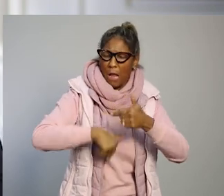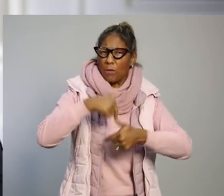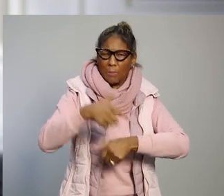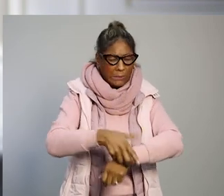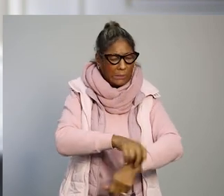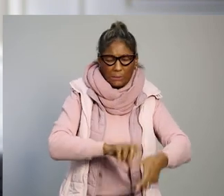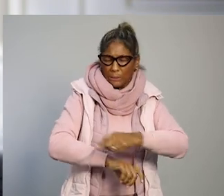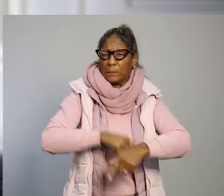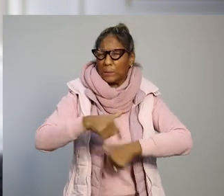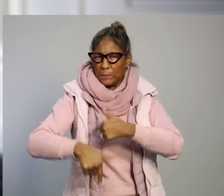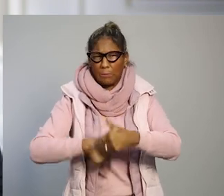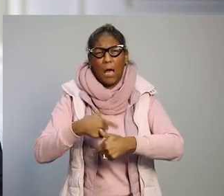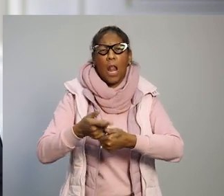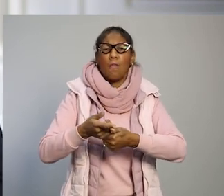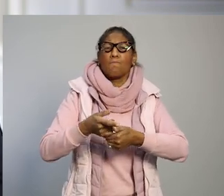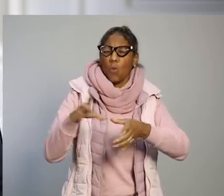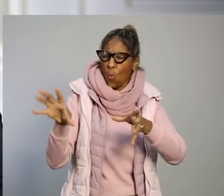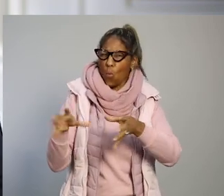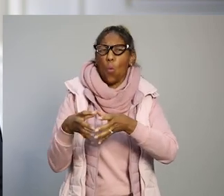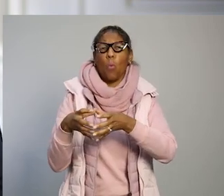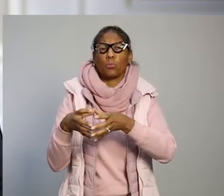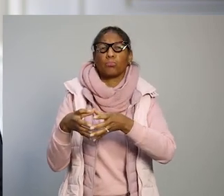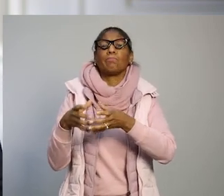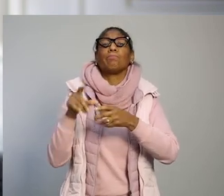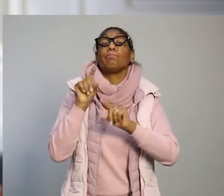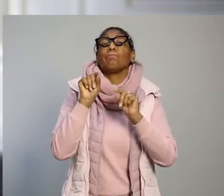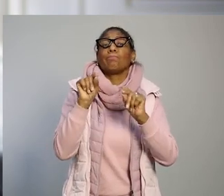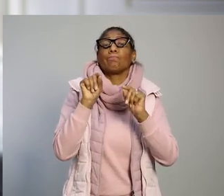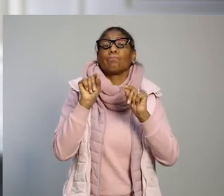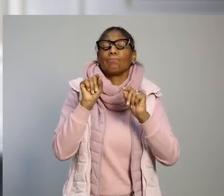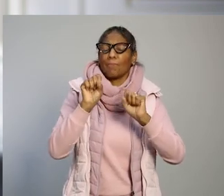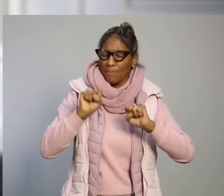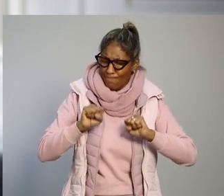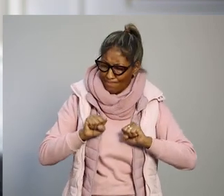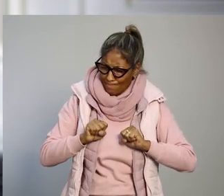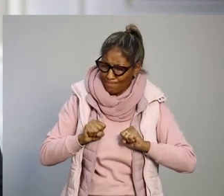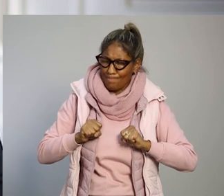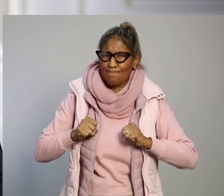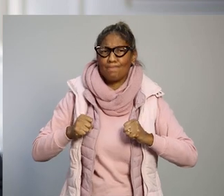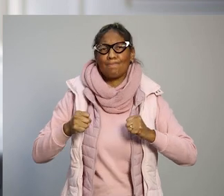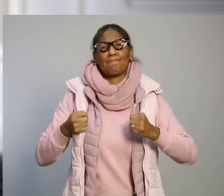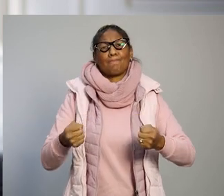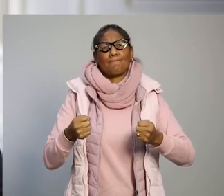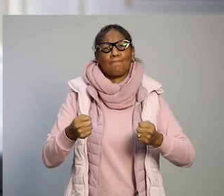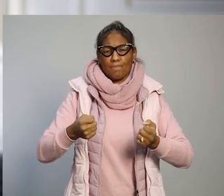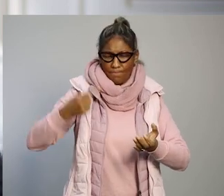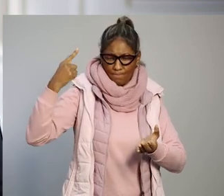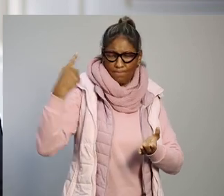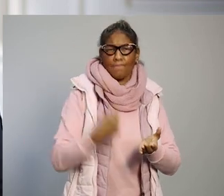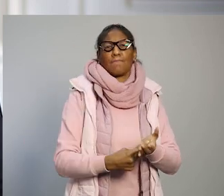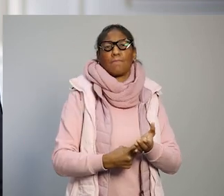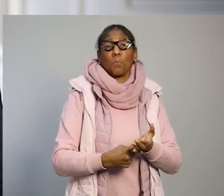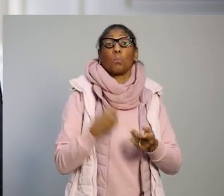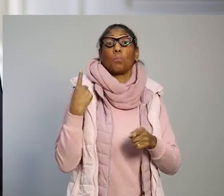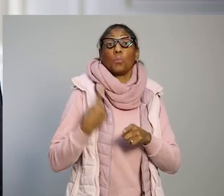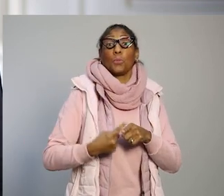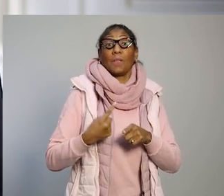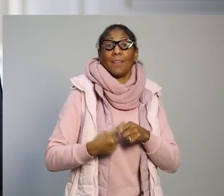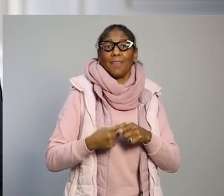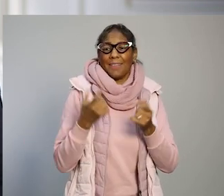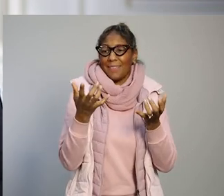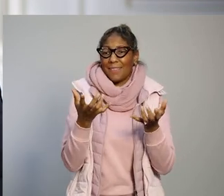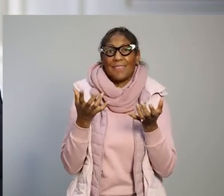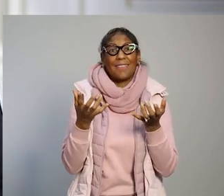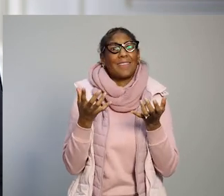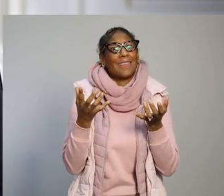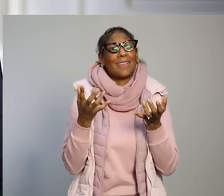de muito trabalho até aqui. Nós mobilizamos uma equipe que doou, nesses últimos meses, um alto grau de comprometimento humano